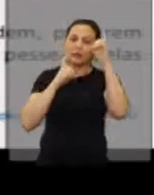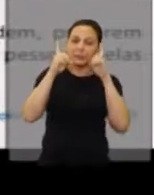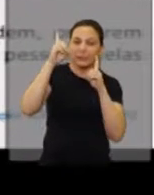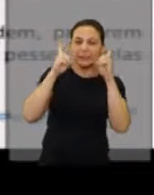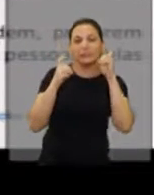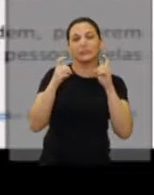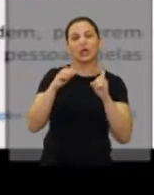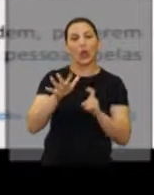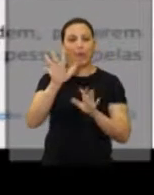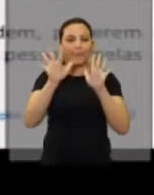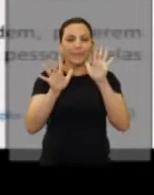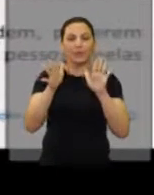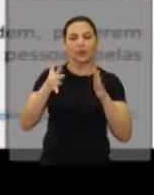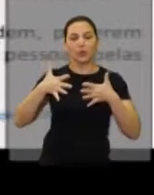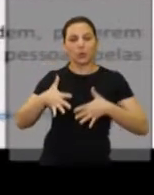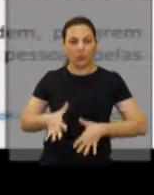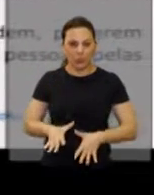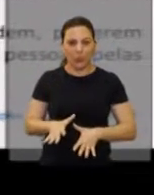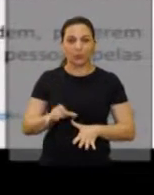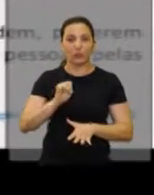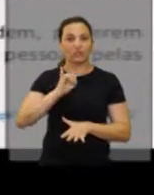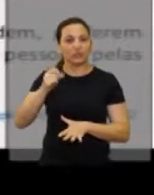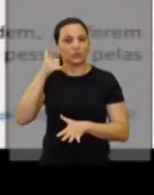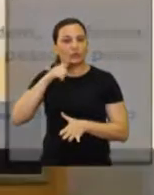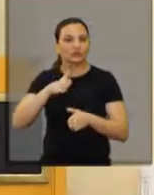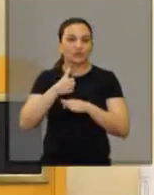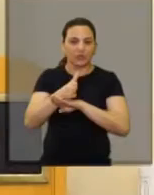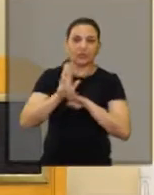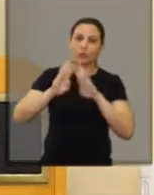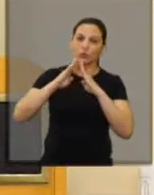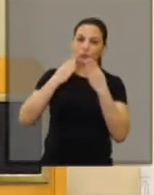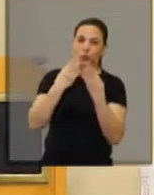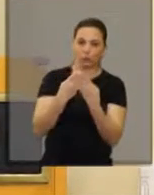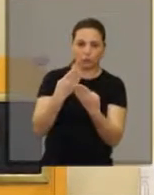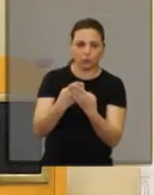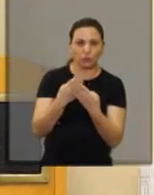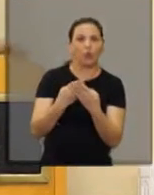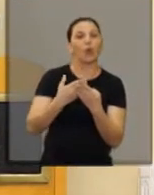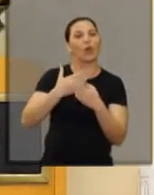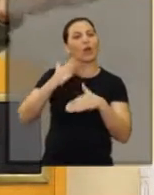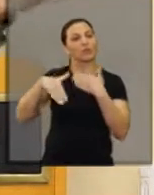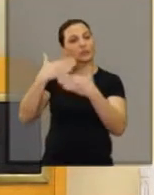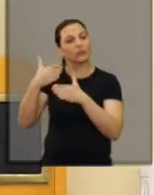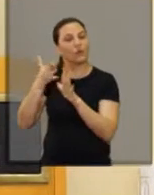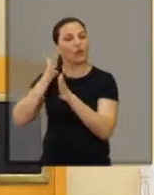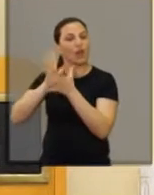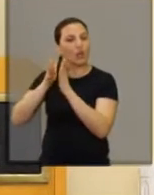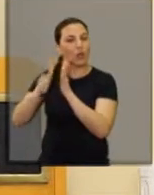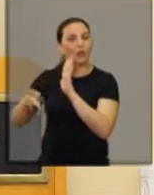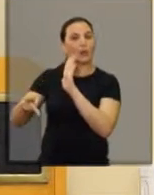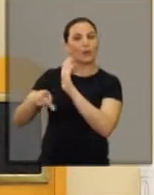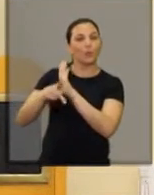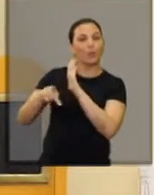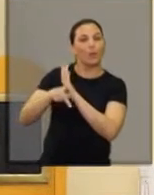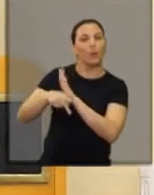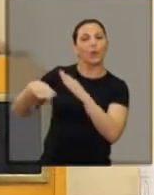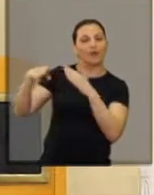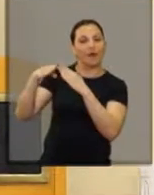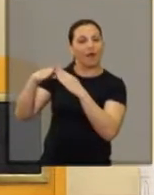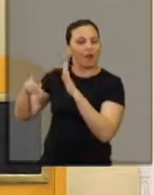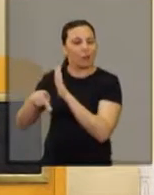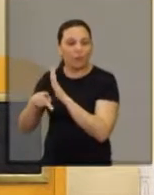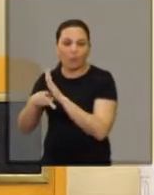corporais. Mesmo que o surdo não frequente uma escola, ele vai desenvolver a linguagem de sinais caseira, que é a linguagem familiar.